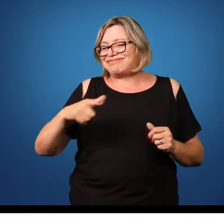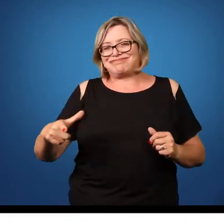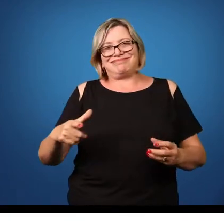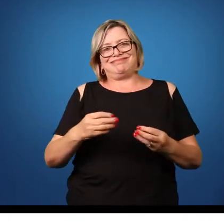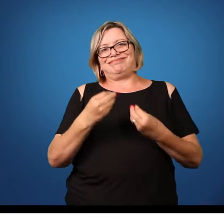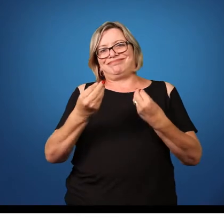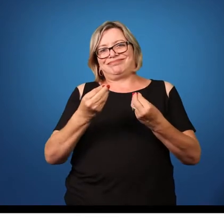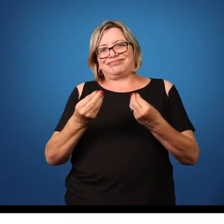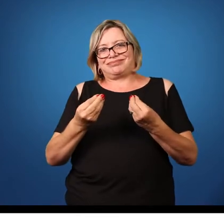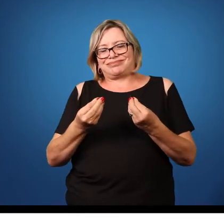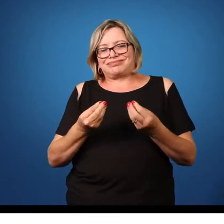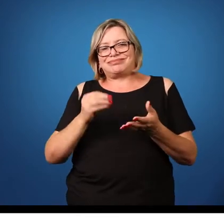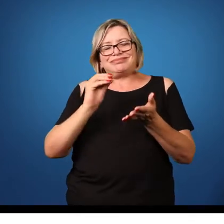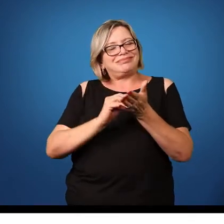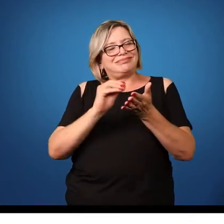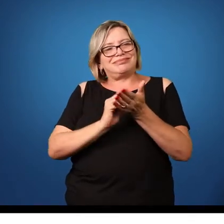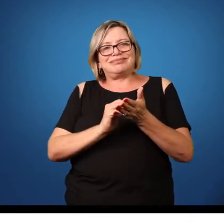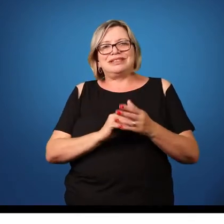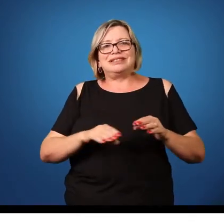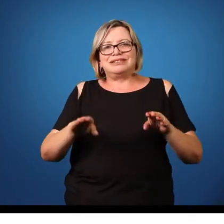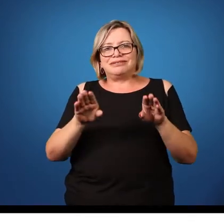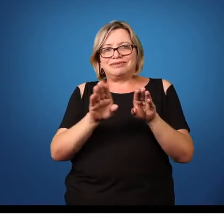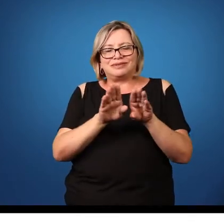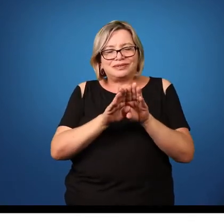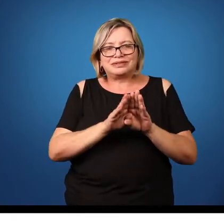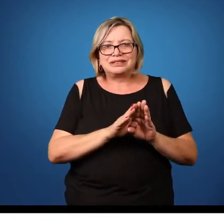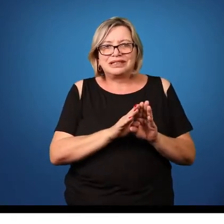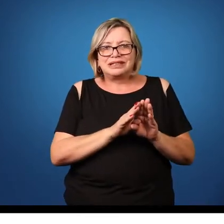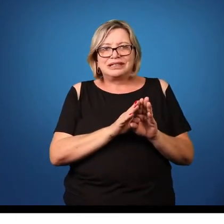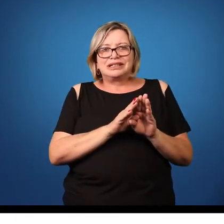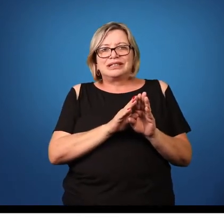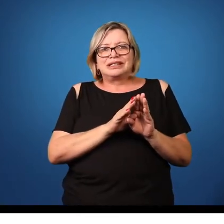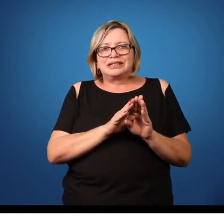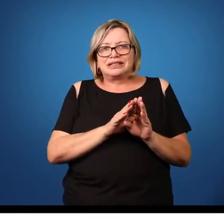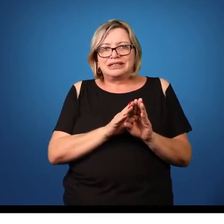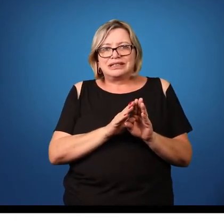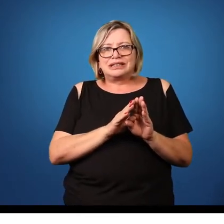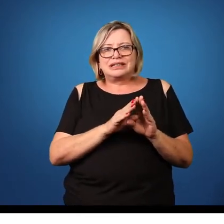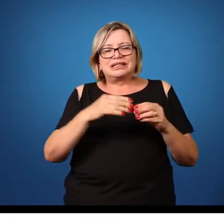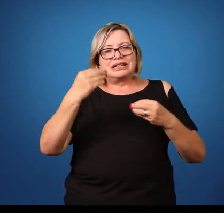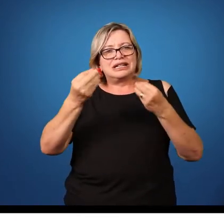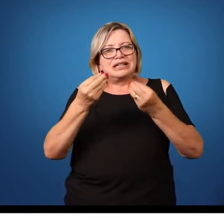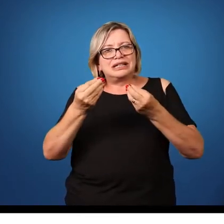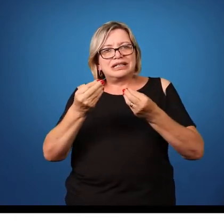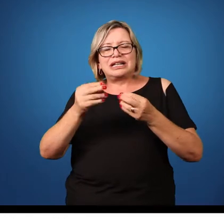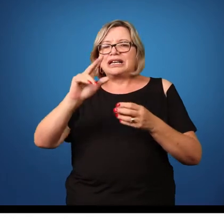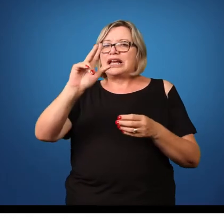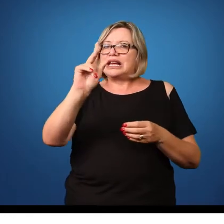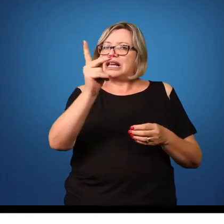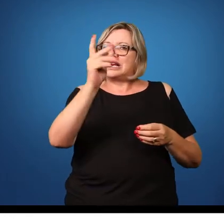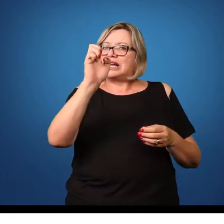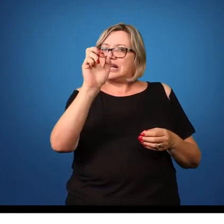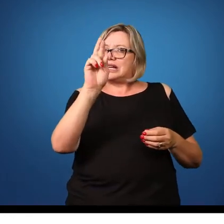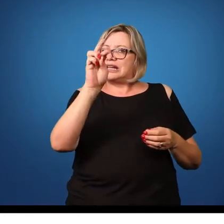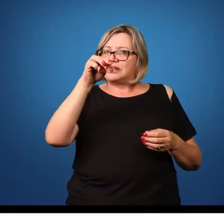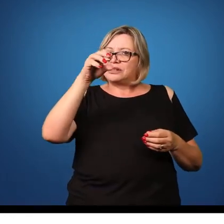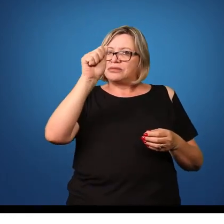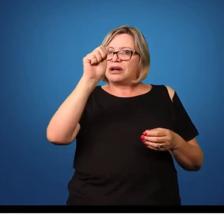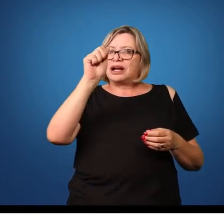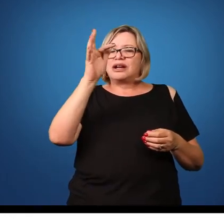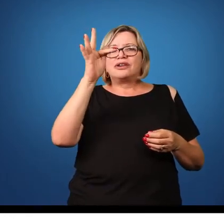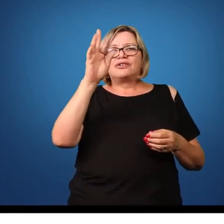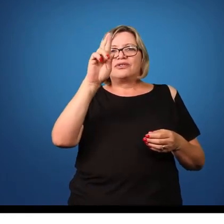tubo digestivo incompleto. Além disso, tem tanto representantes hermafroditas como com